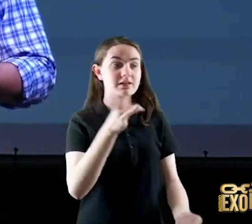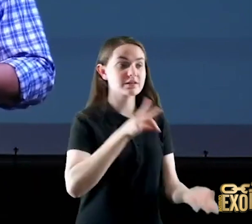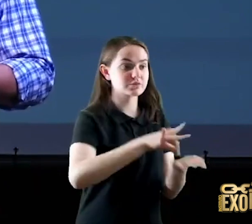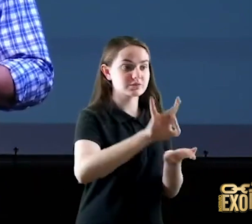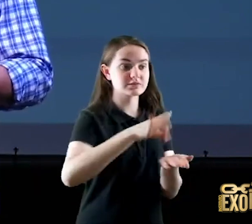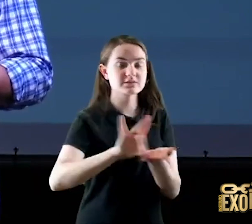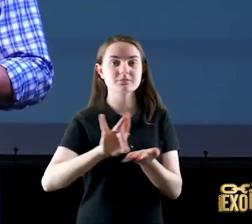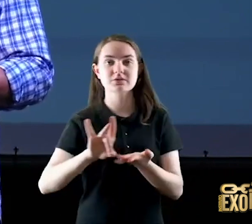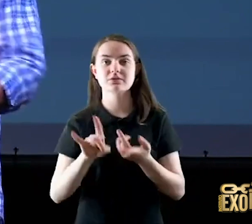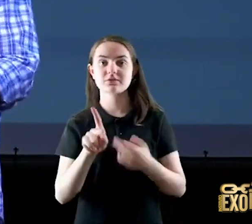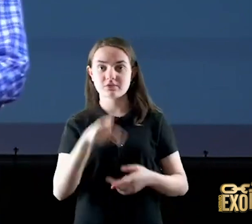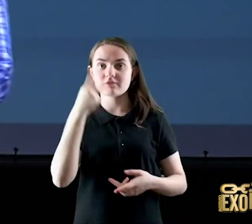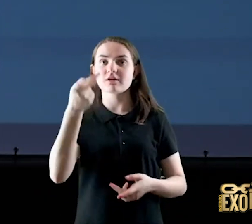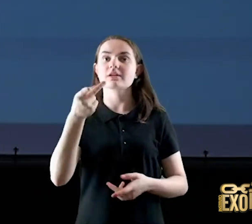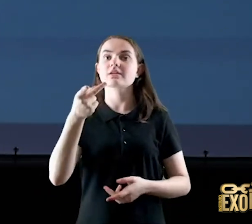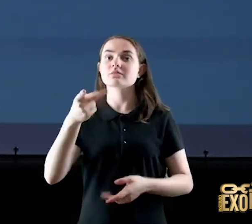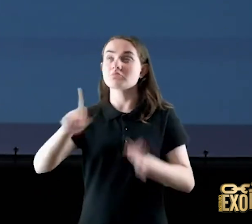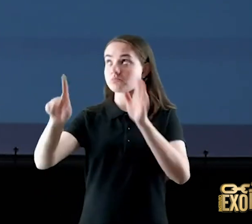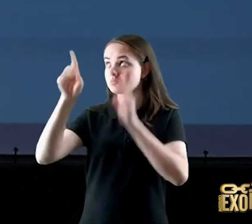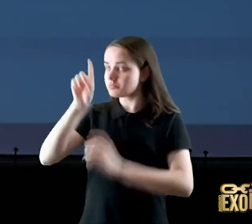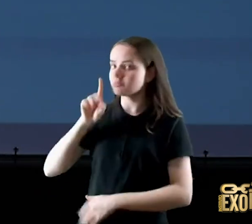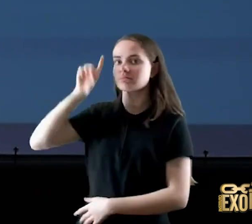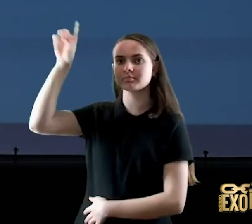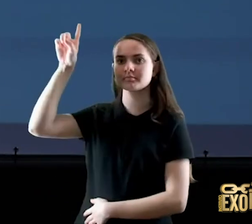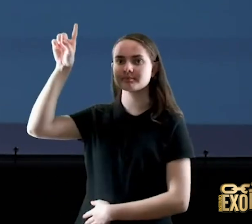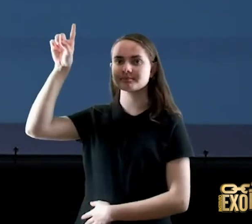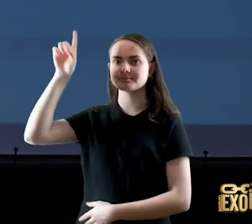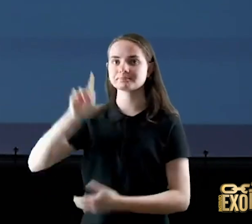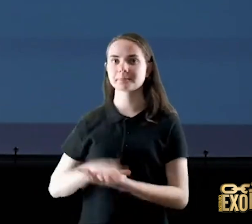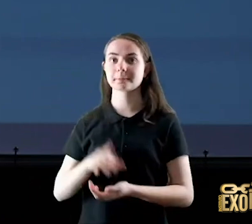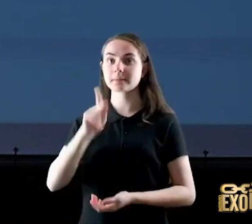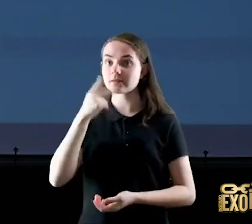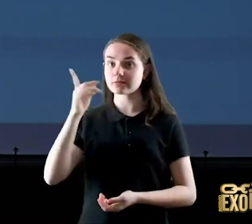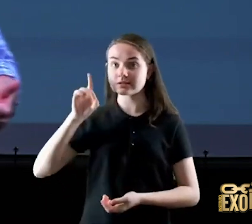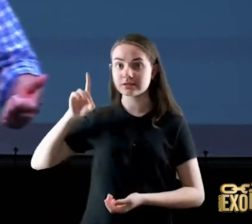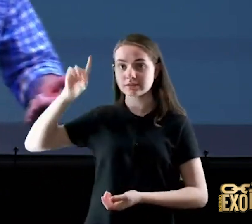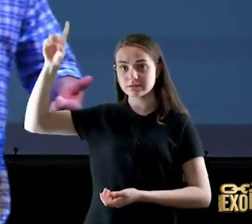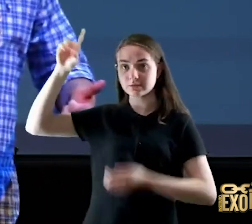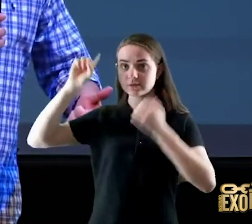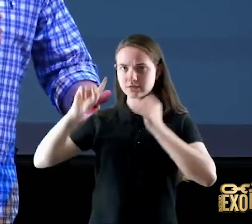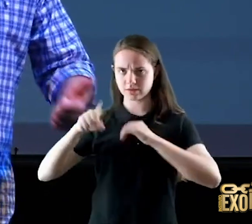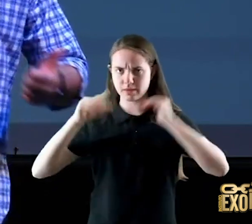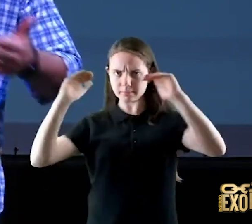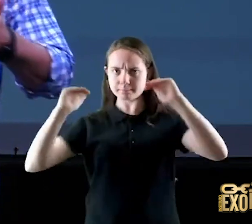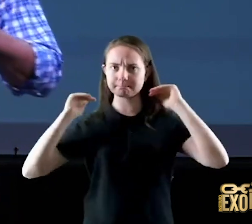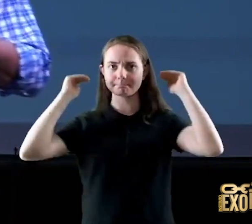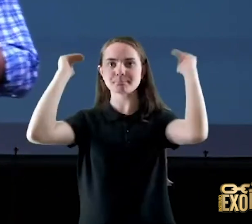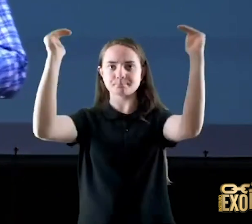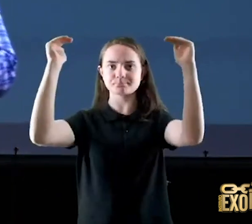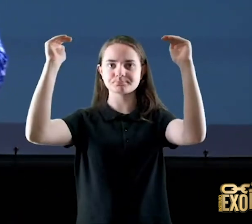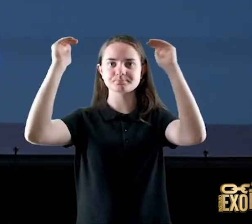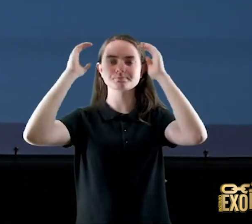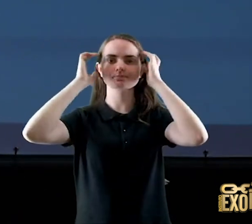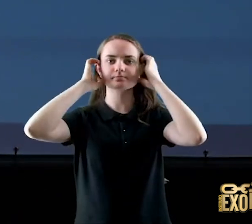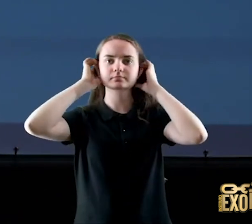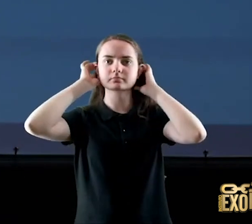fala justamente do seu Deus ele diz que Deus é altíssimo aquele que